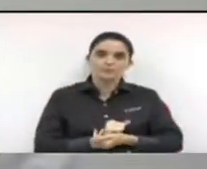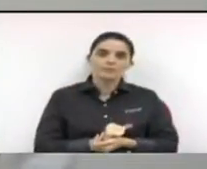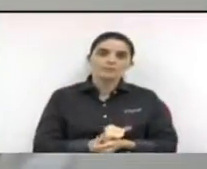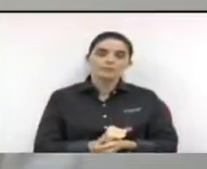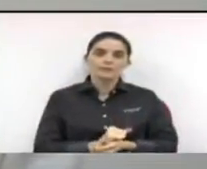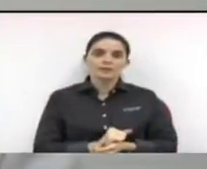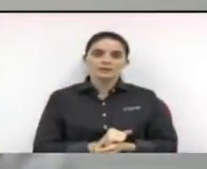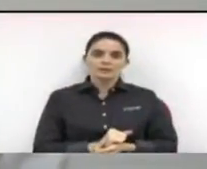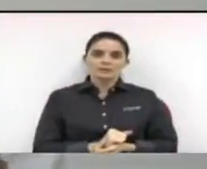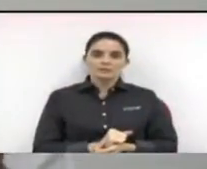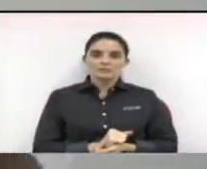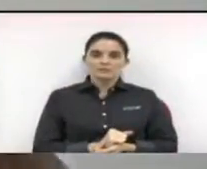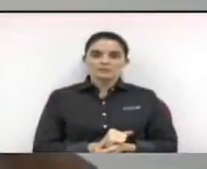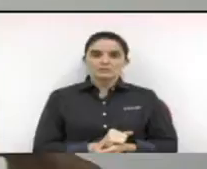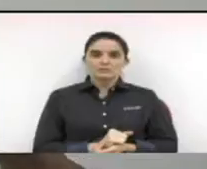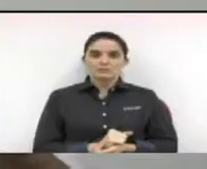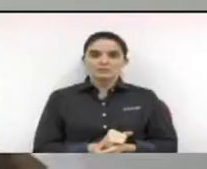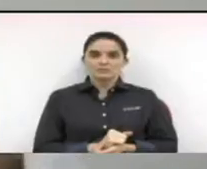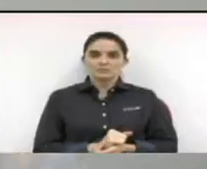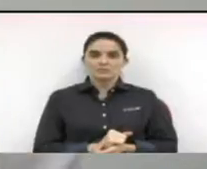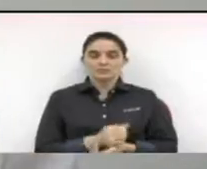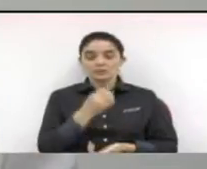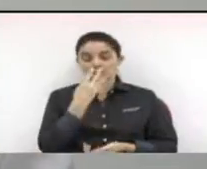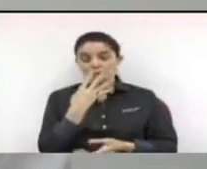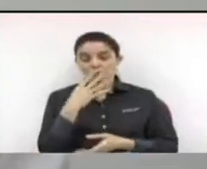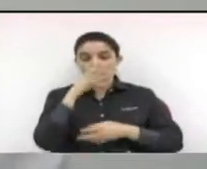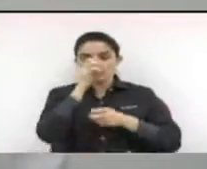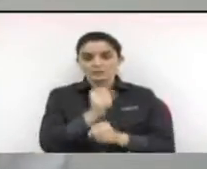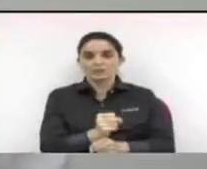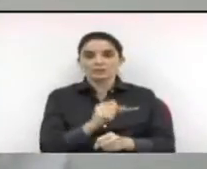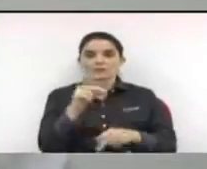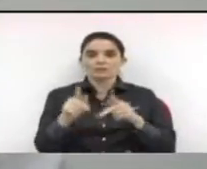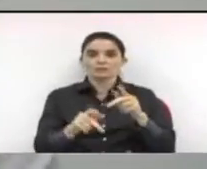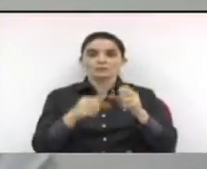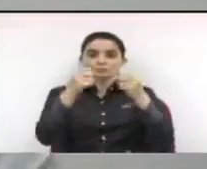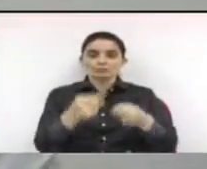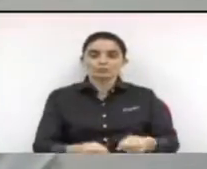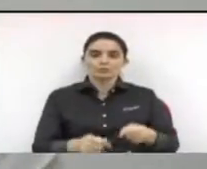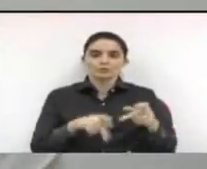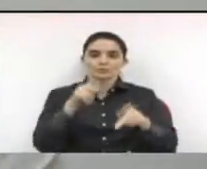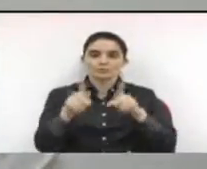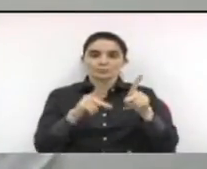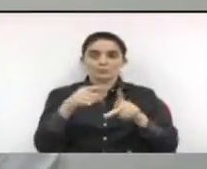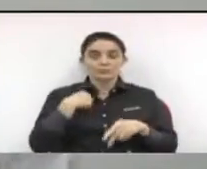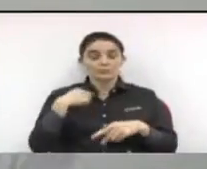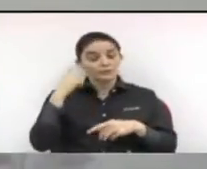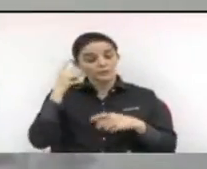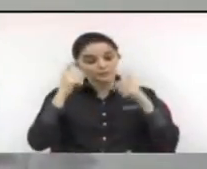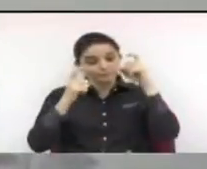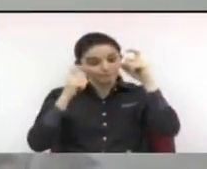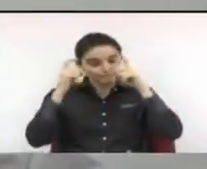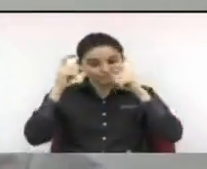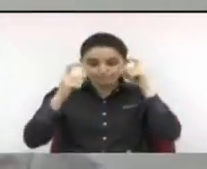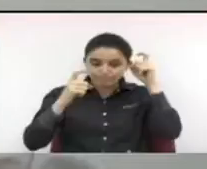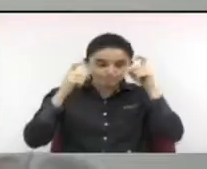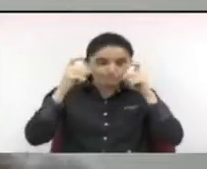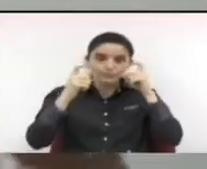fortalece essa vertente da democracia direta. Essa é um pouco da minha preocupação.